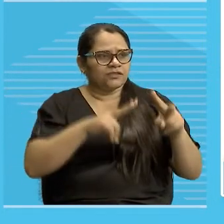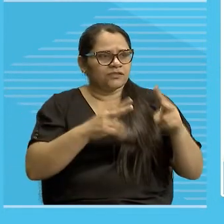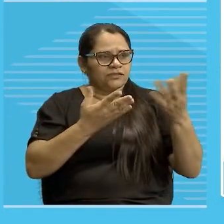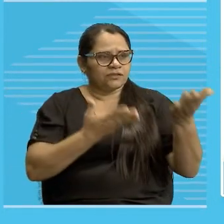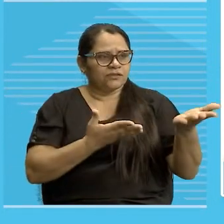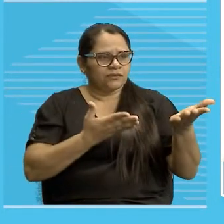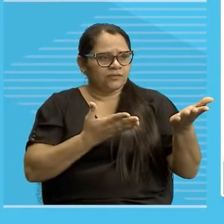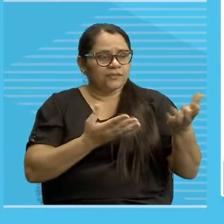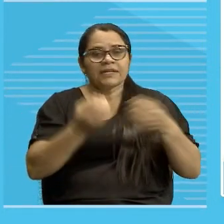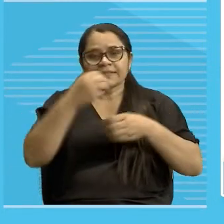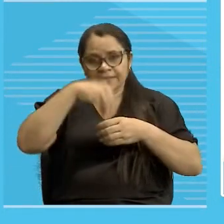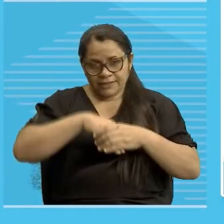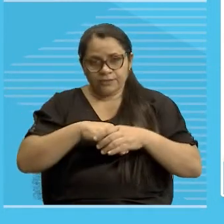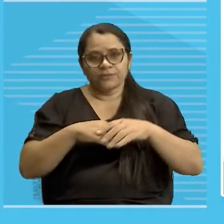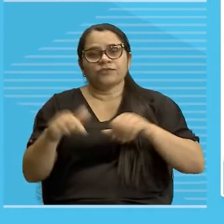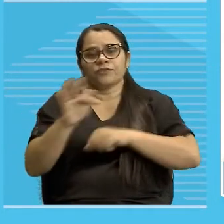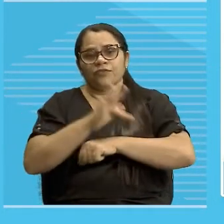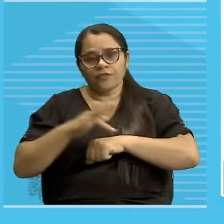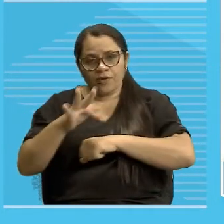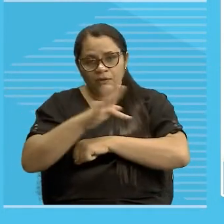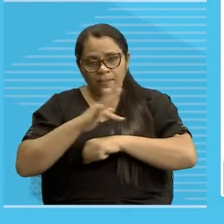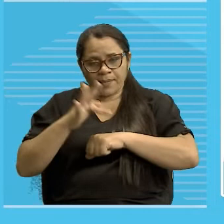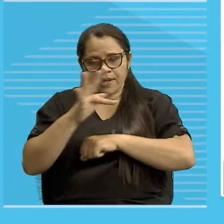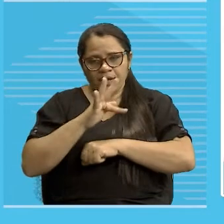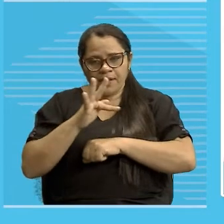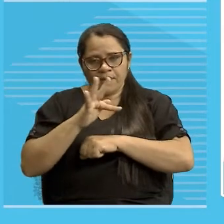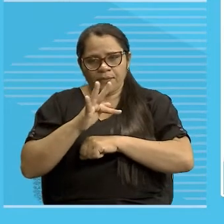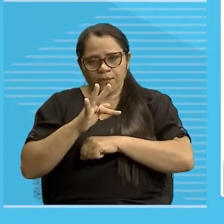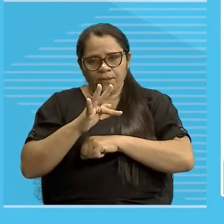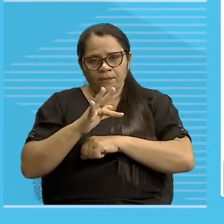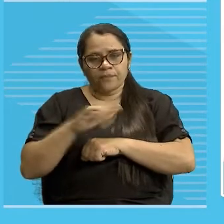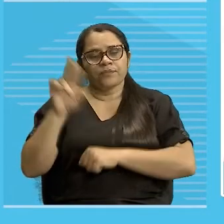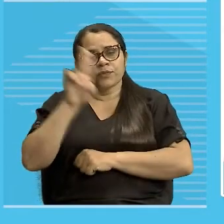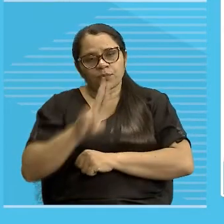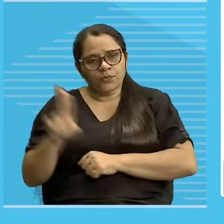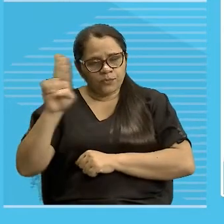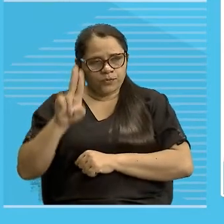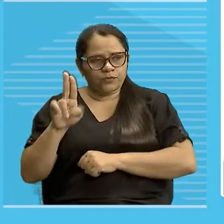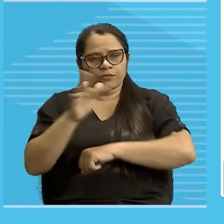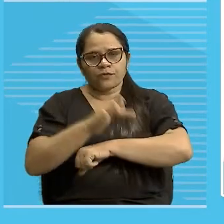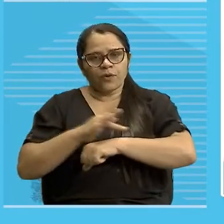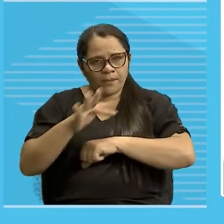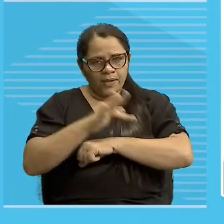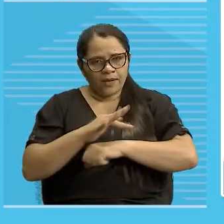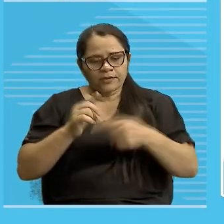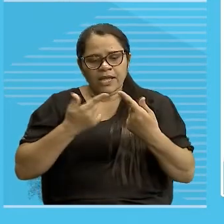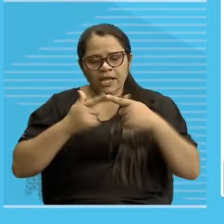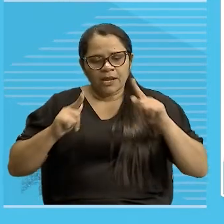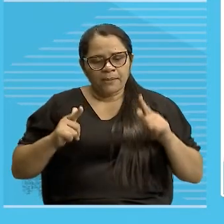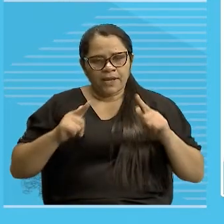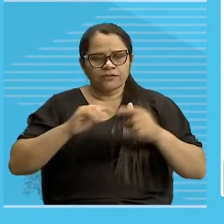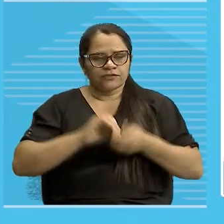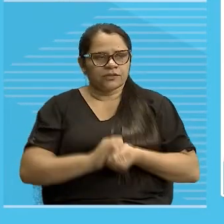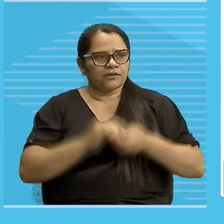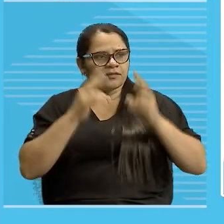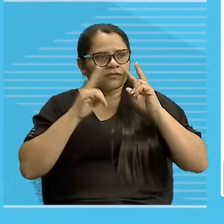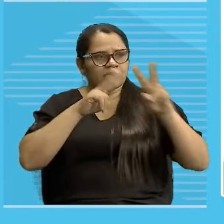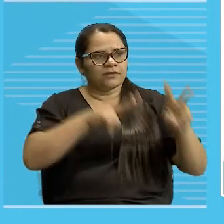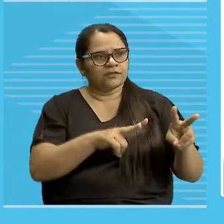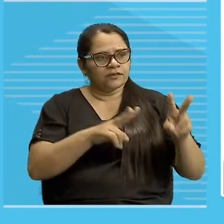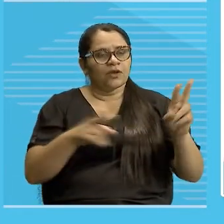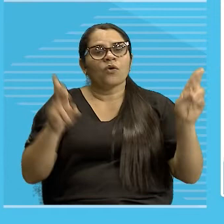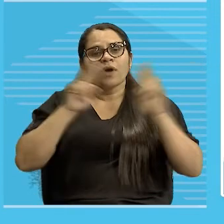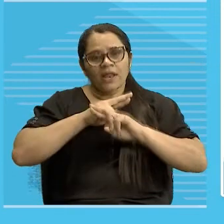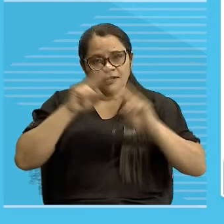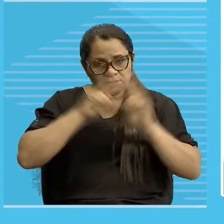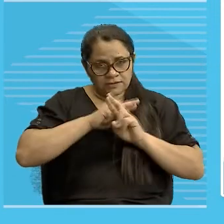registro formal, dentro dos compêndios da gramática escolar, né? Beleza. Com relação às